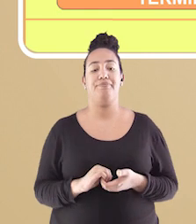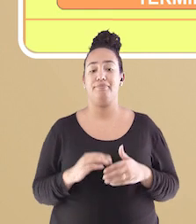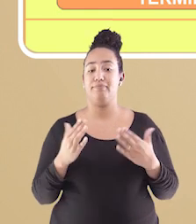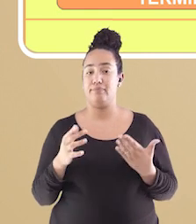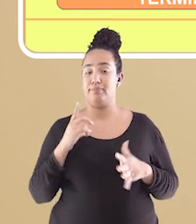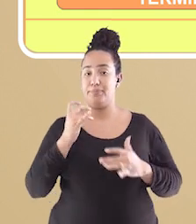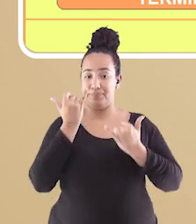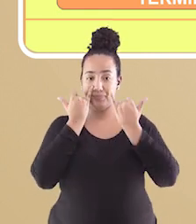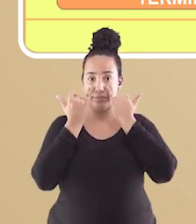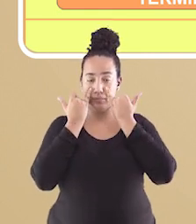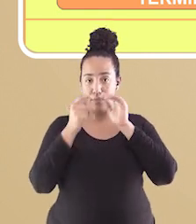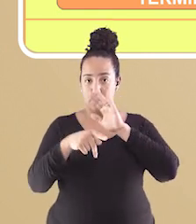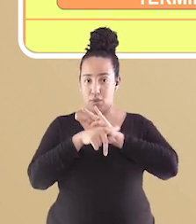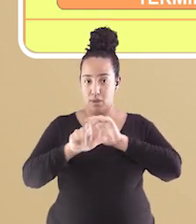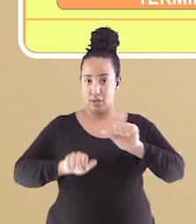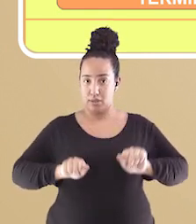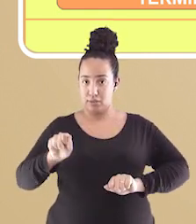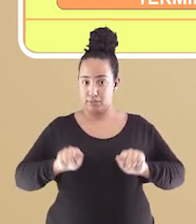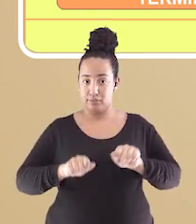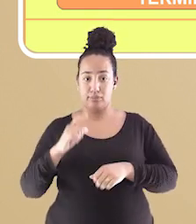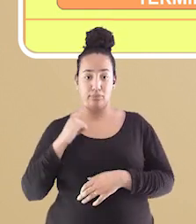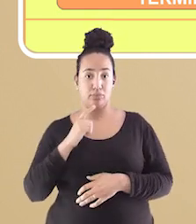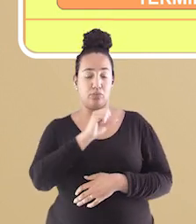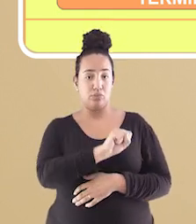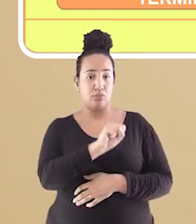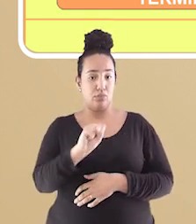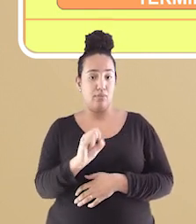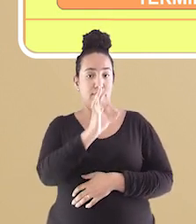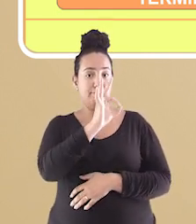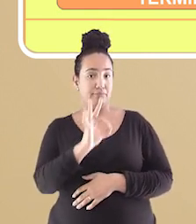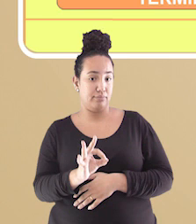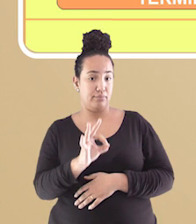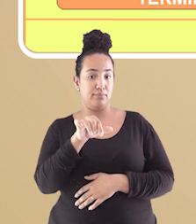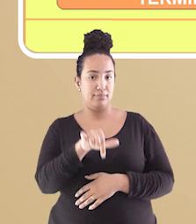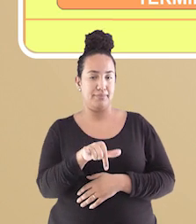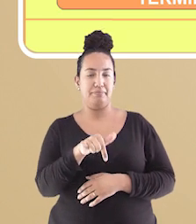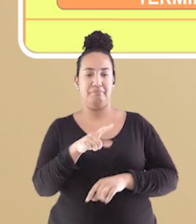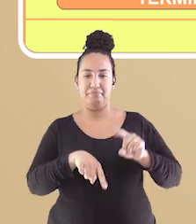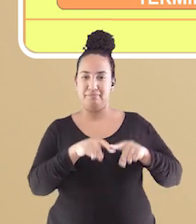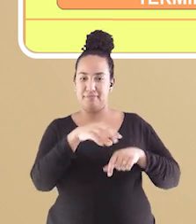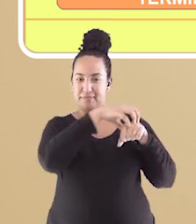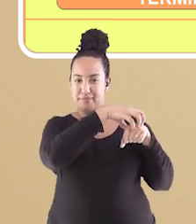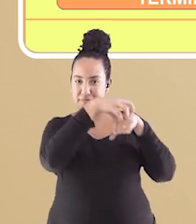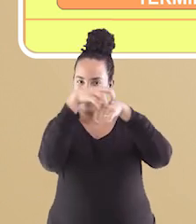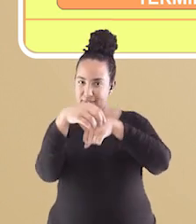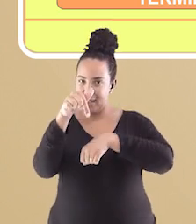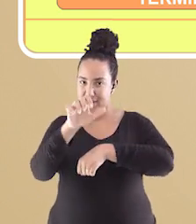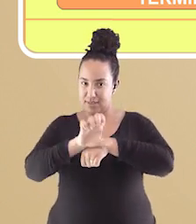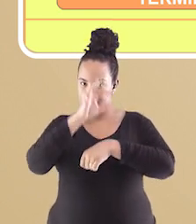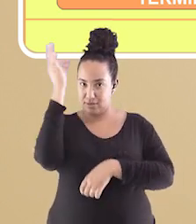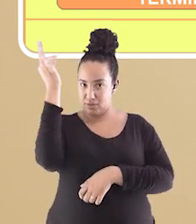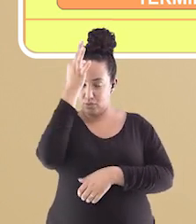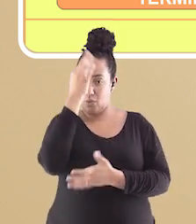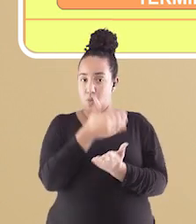acordo com dados da administração, cerca de 88% das cargas que chegam ao